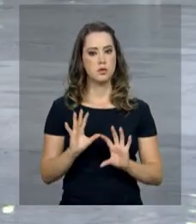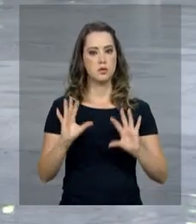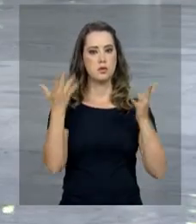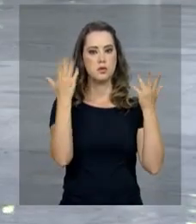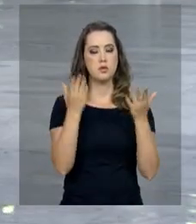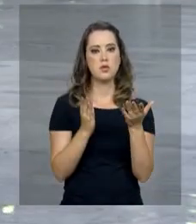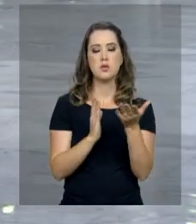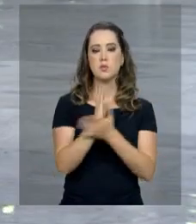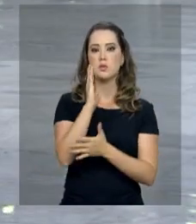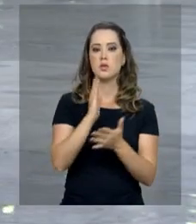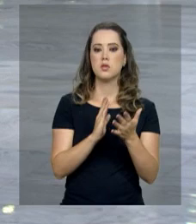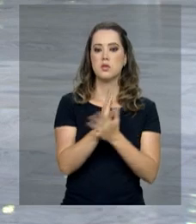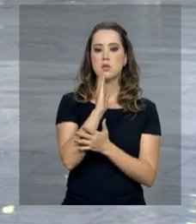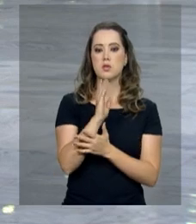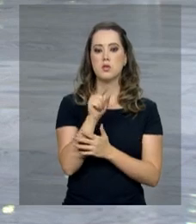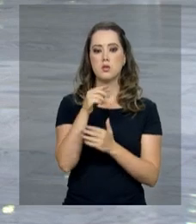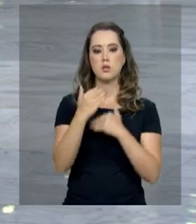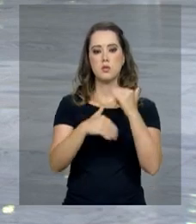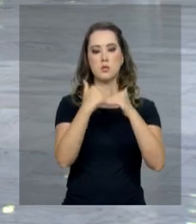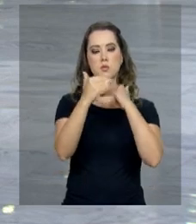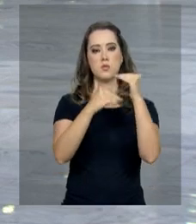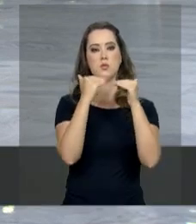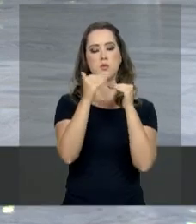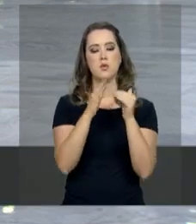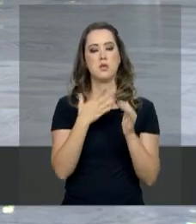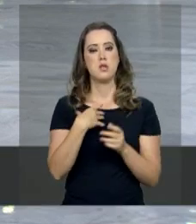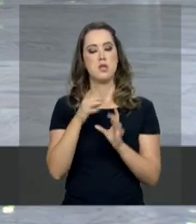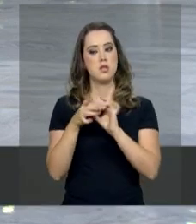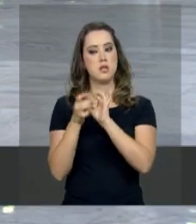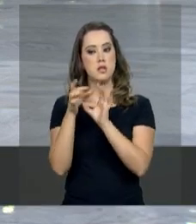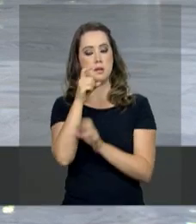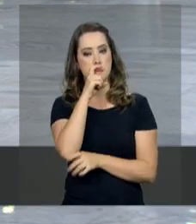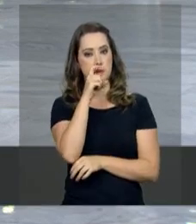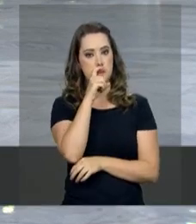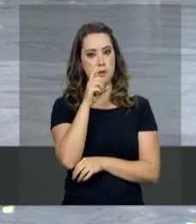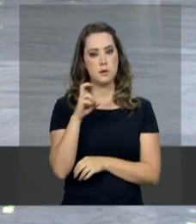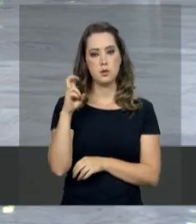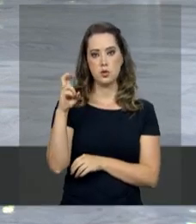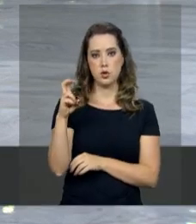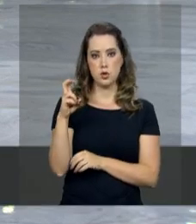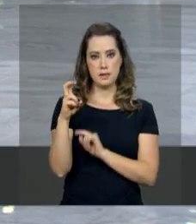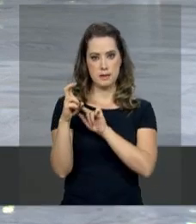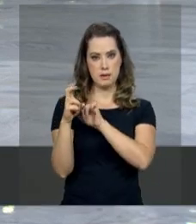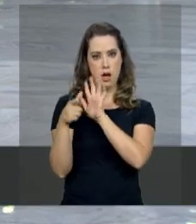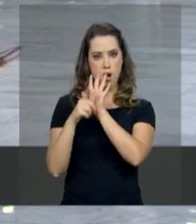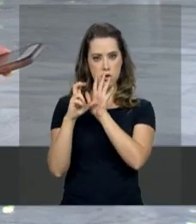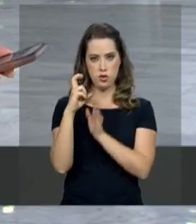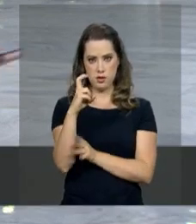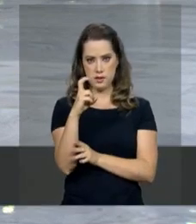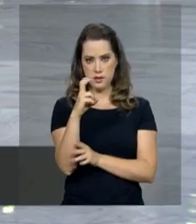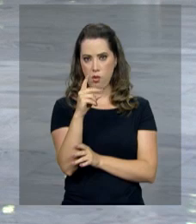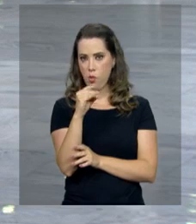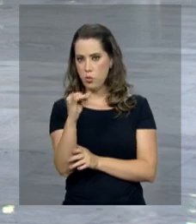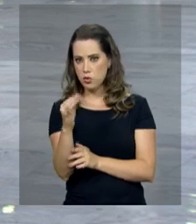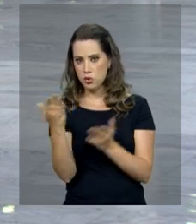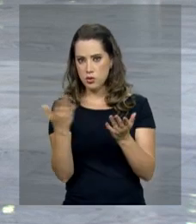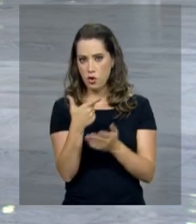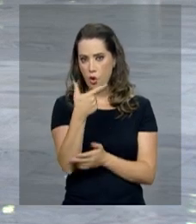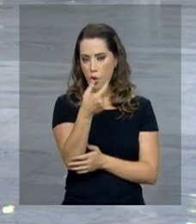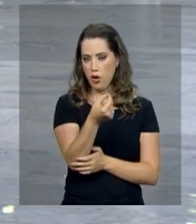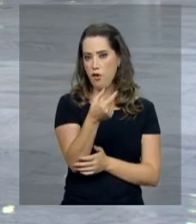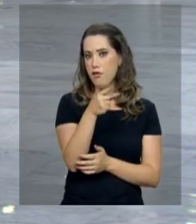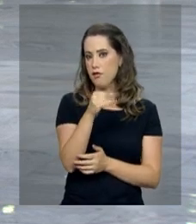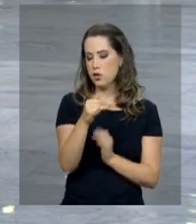de sanção desse aumento do prazo de licença-paternidade de 5 para 20 dias terminou agora há pouco aqui no